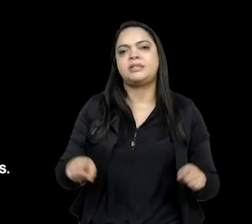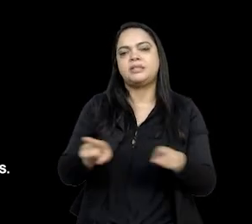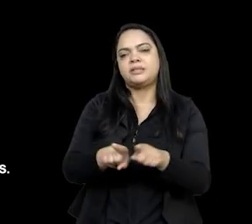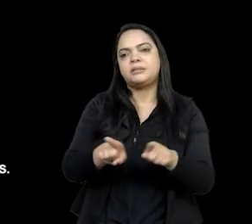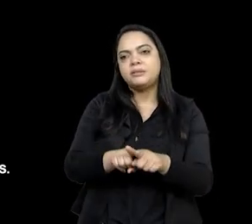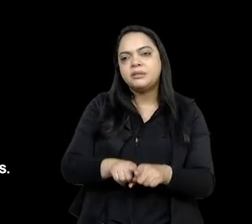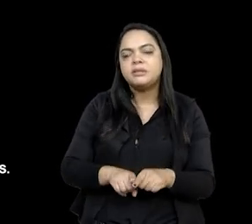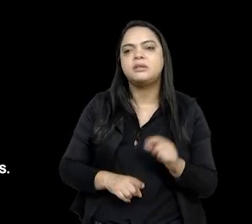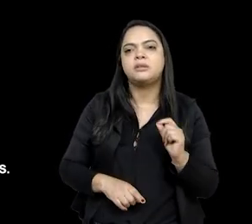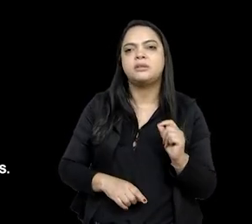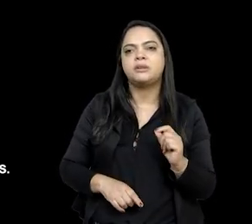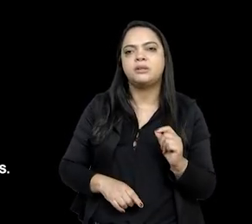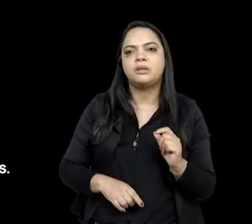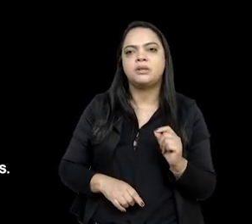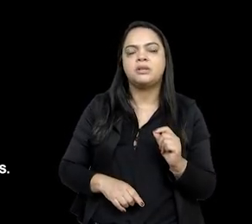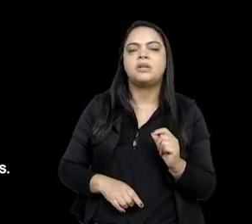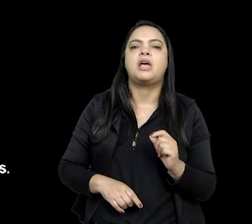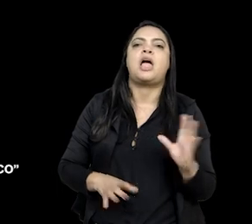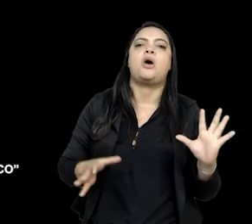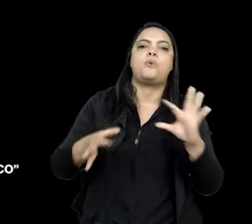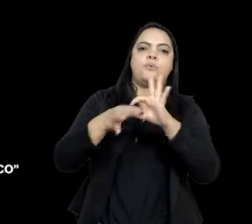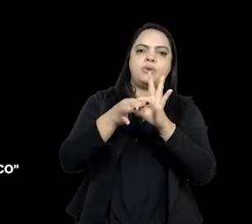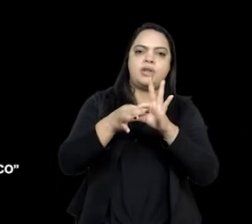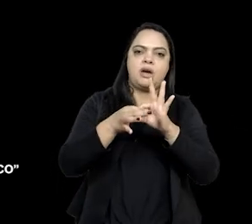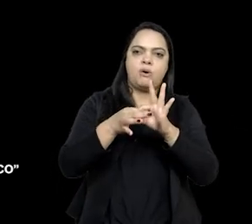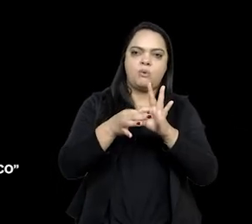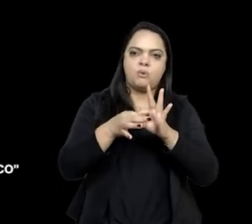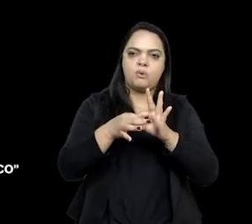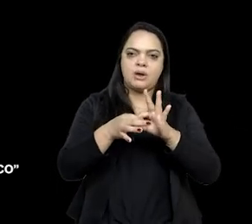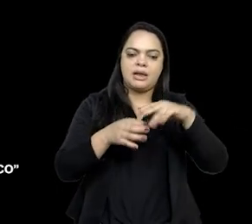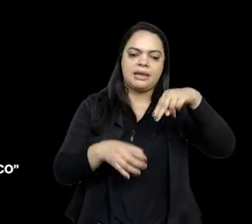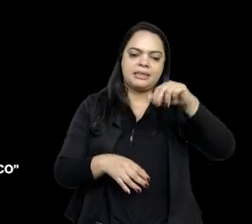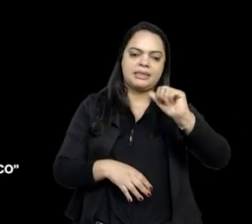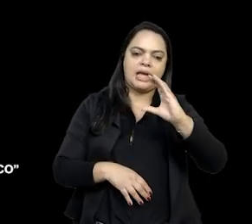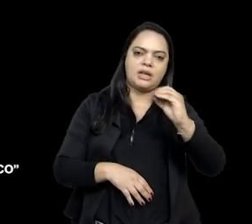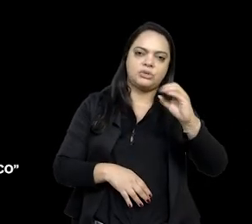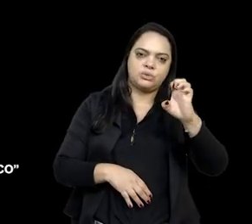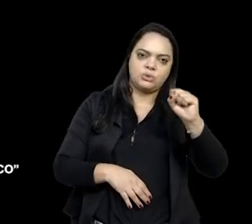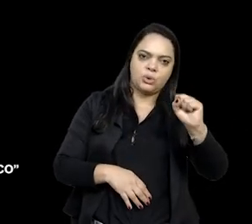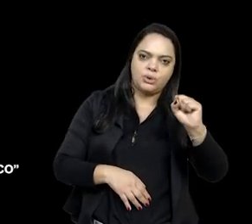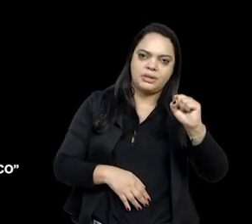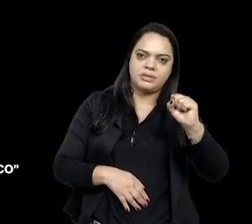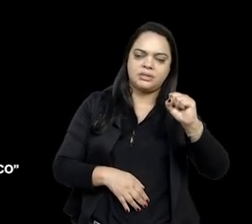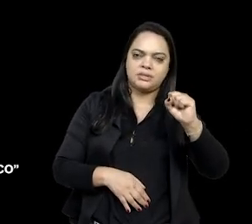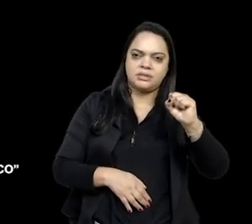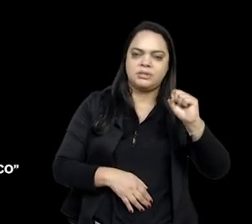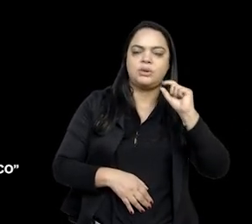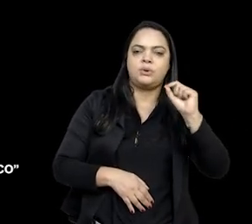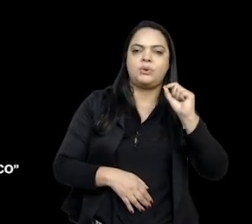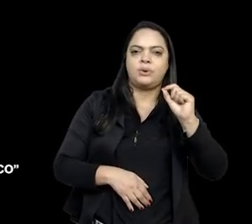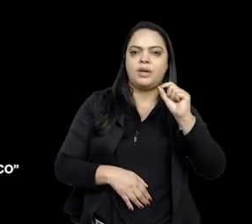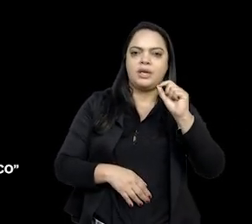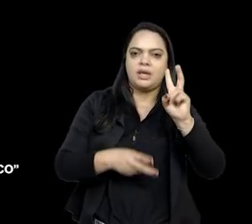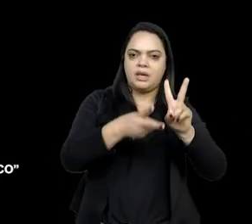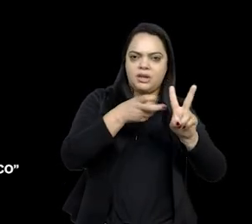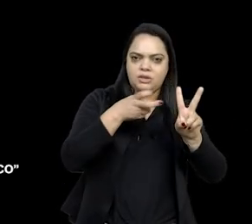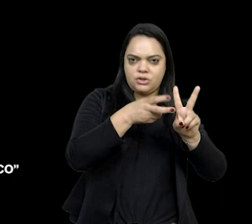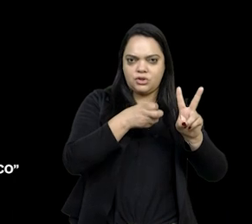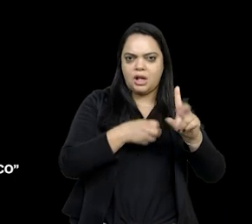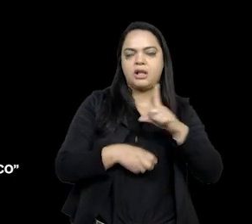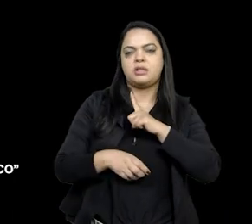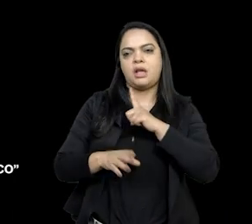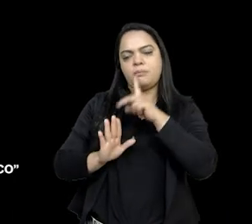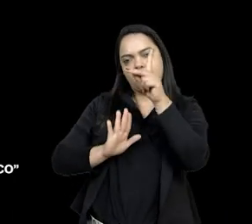não é a píblia, a União das Nações Indígenas, o ponto, a parte de cultura da União das Nações Indígenas, tinha um programa que